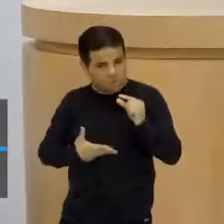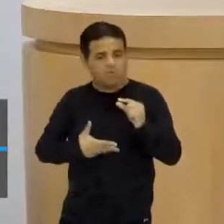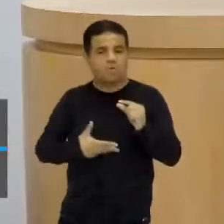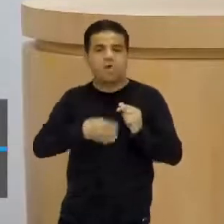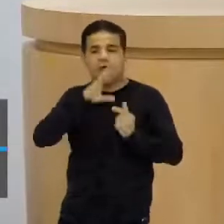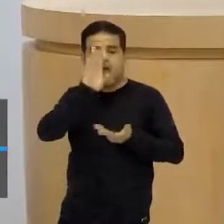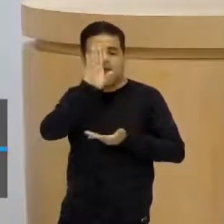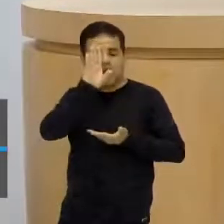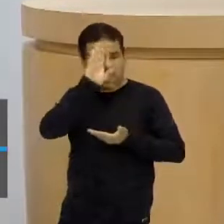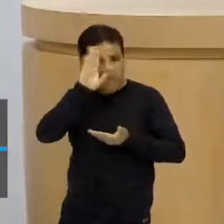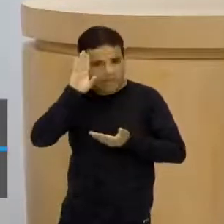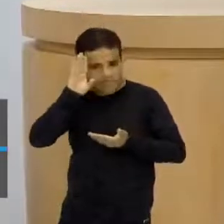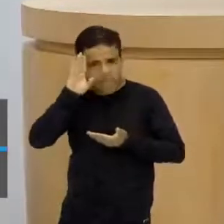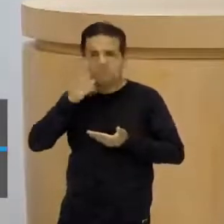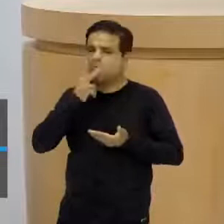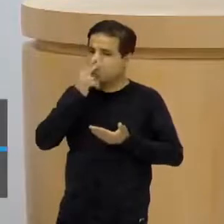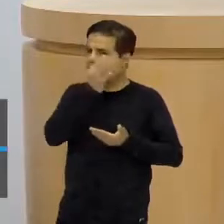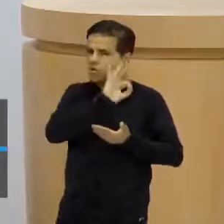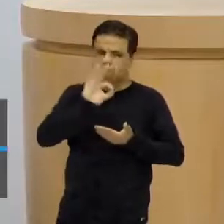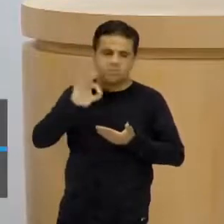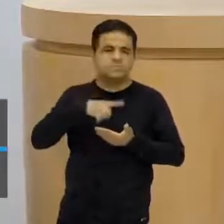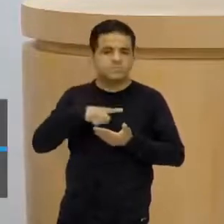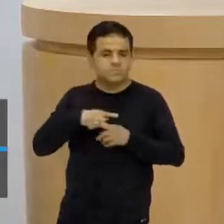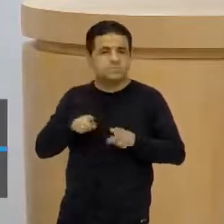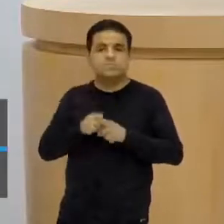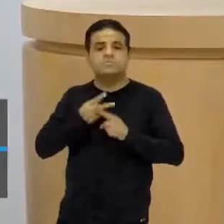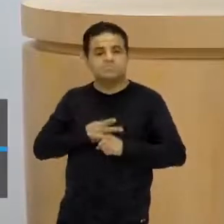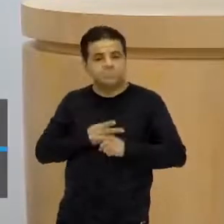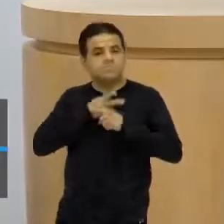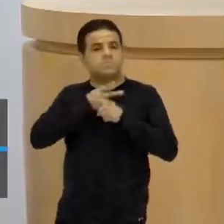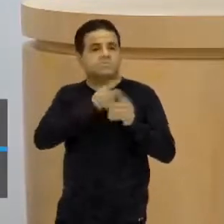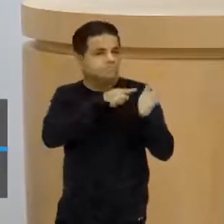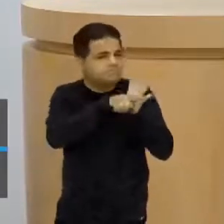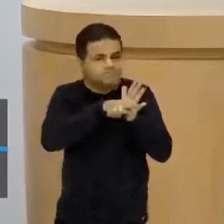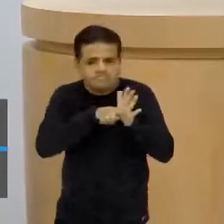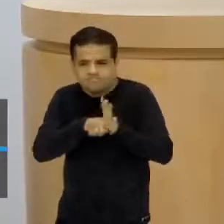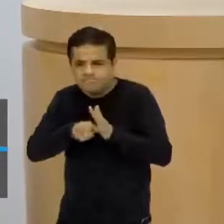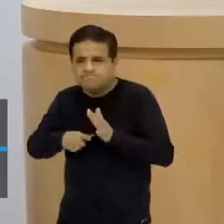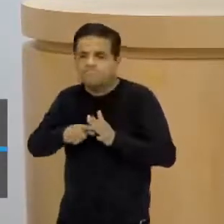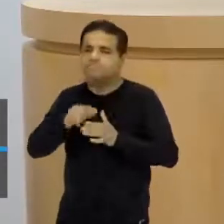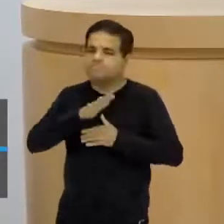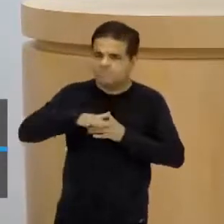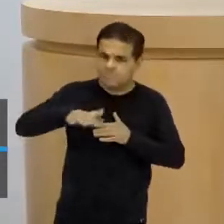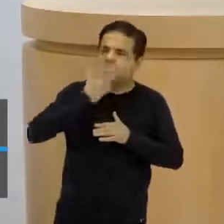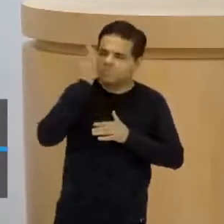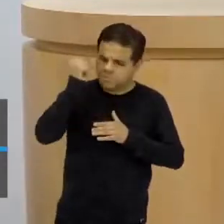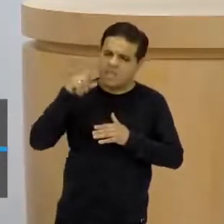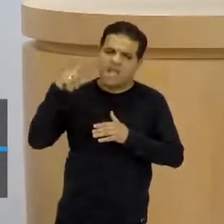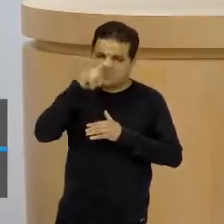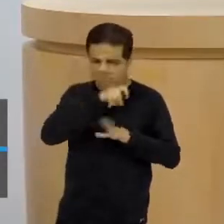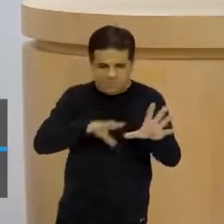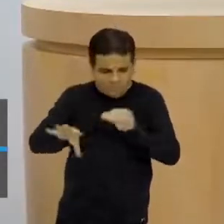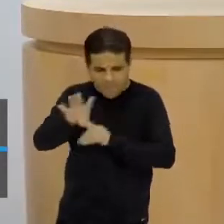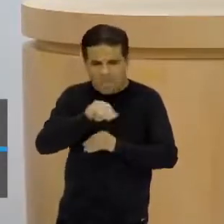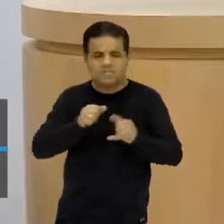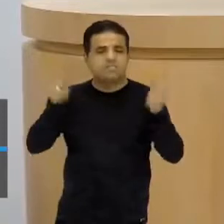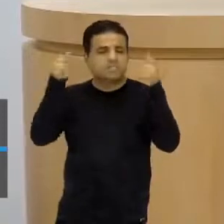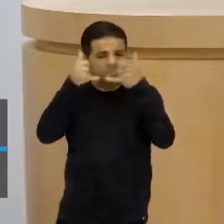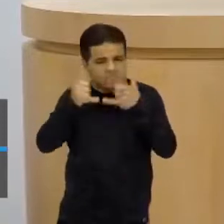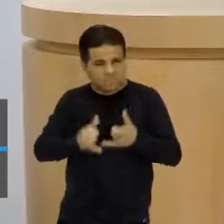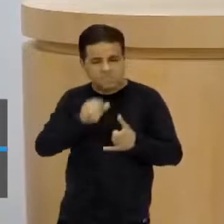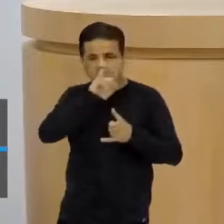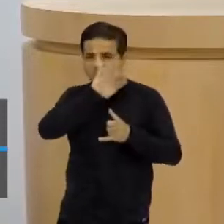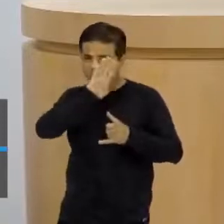Acadêmico, que eu acho excelente também. E ir buscando pesquisas, a gente tem IBGE, eu sei que é meio difícil mexer no site do